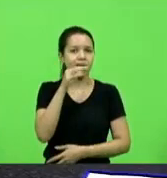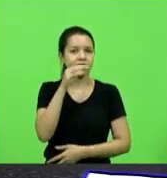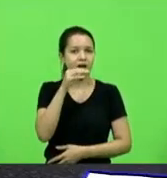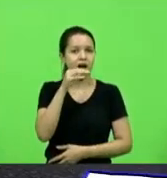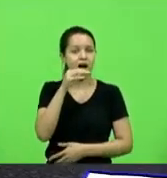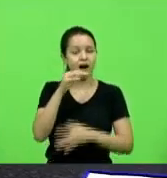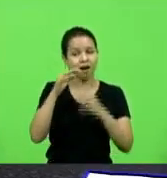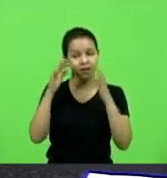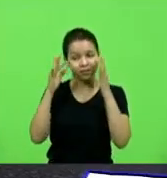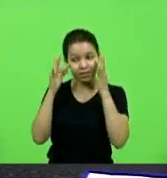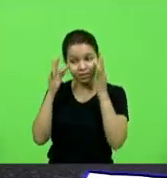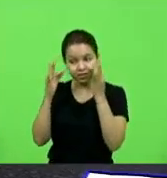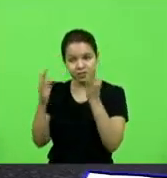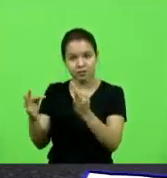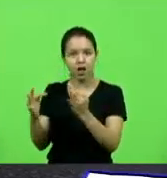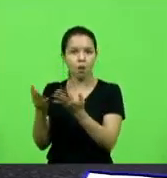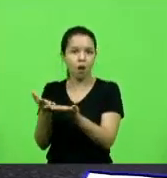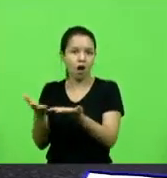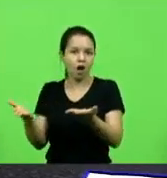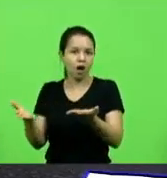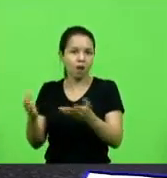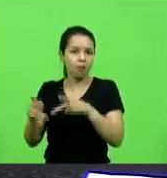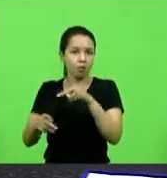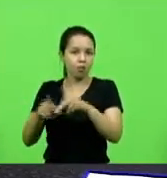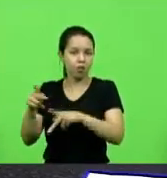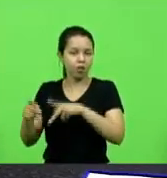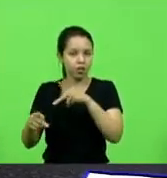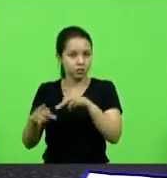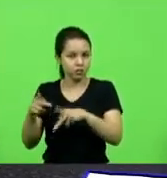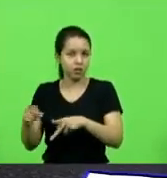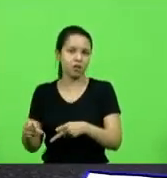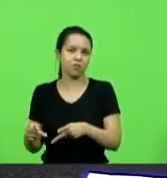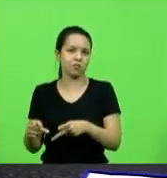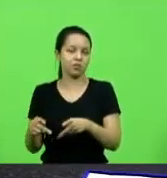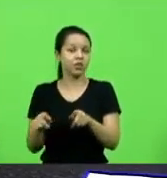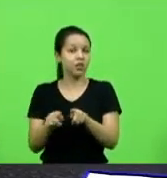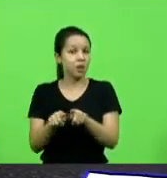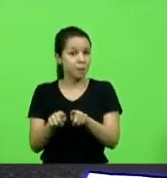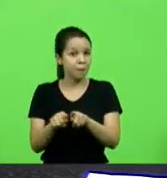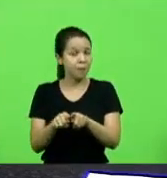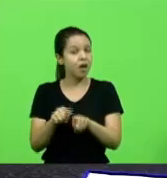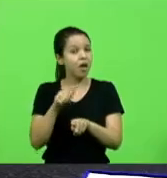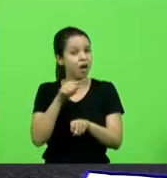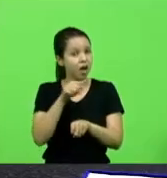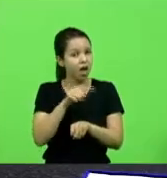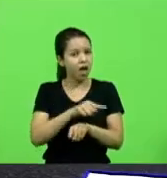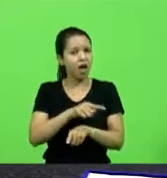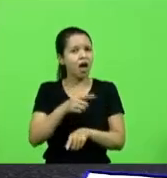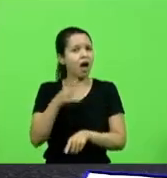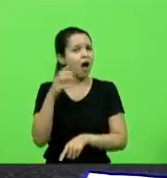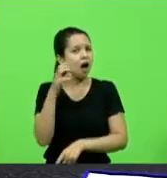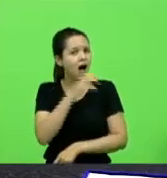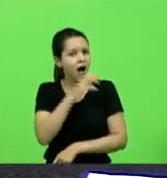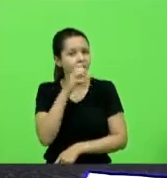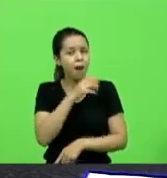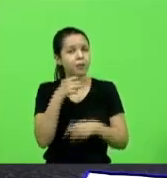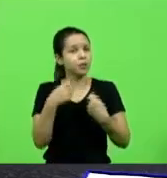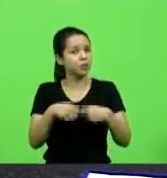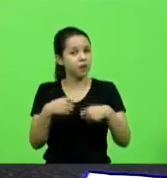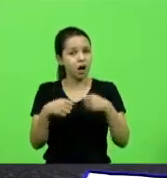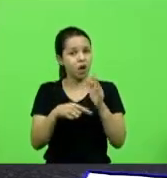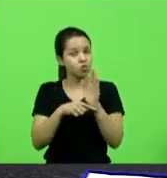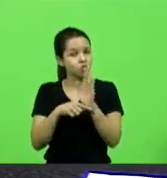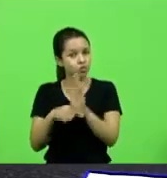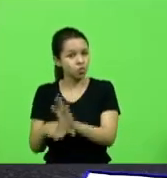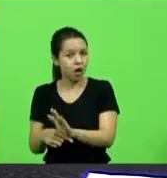às pessoas por uma questão de vida e depois para que procure rapidamente fazer algo para que não ocorra o